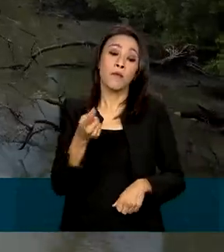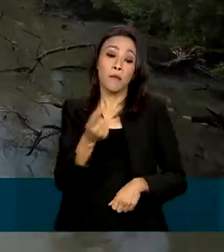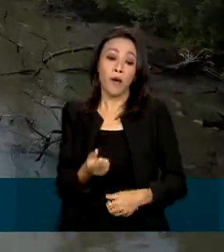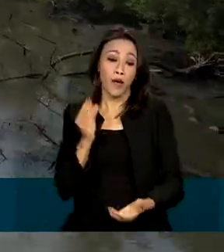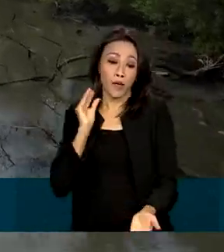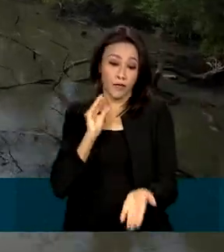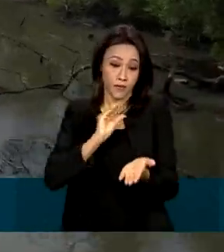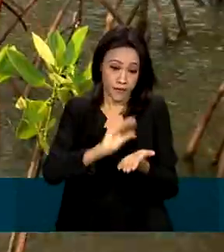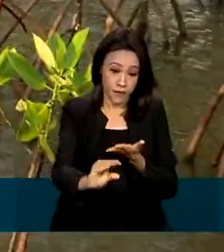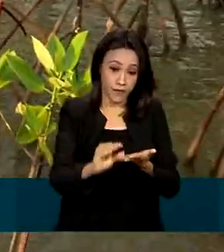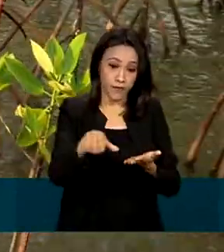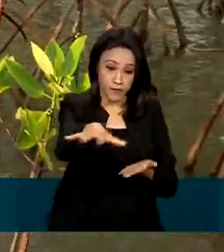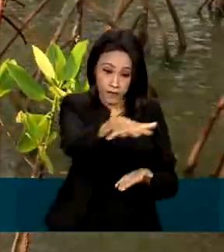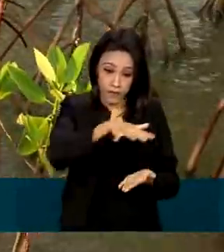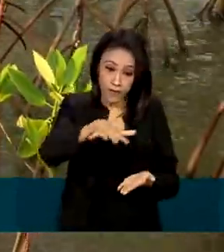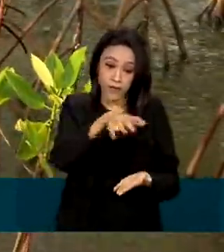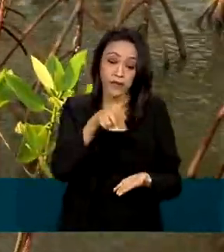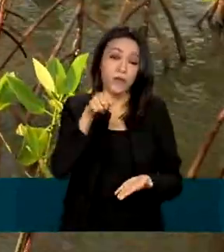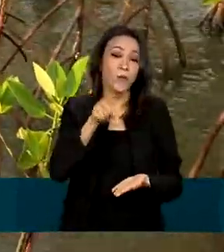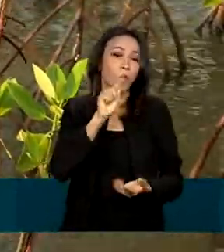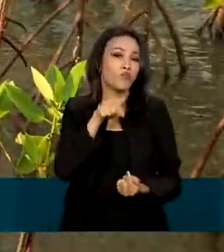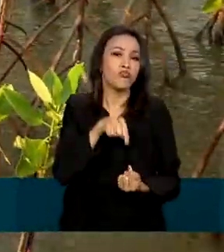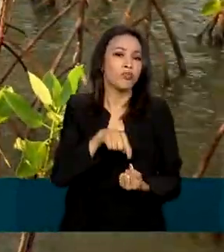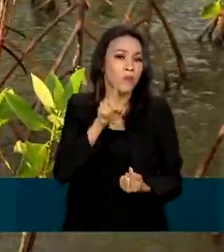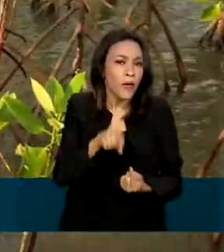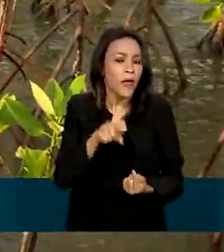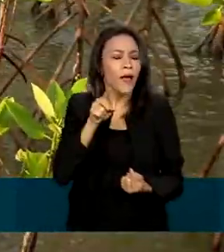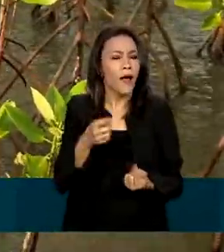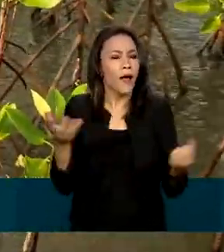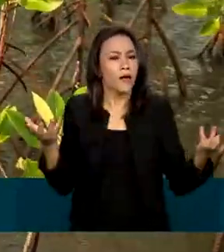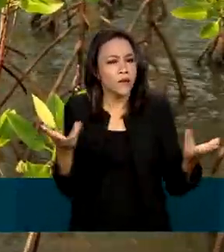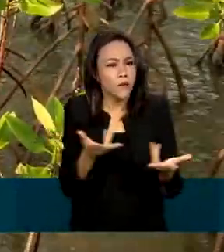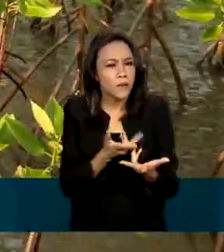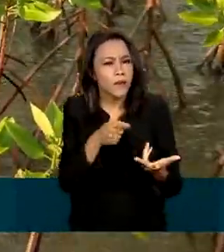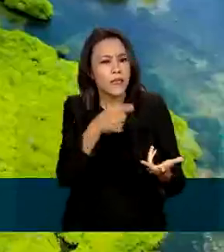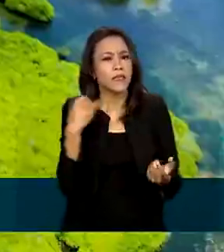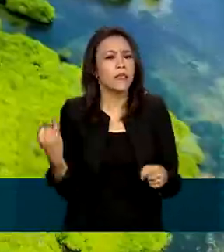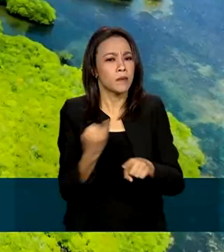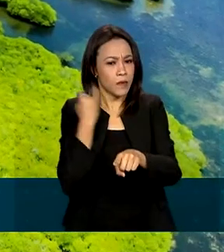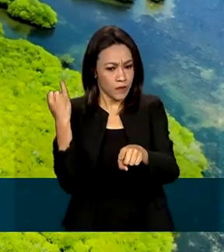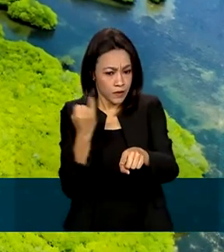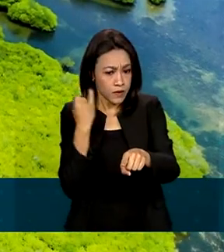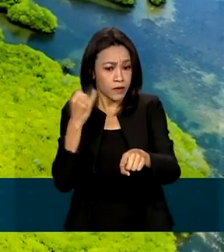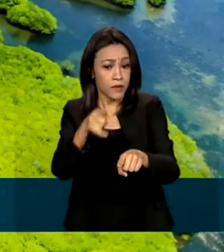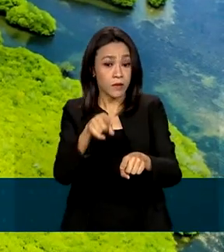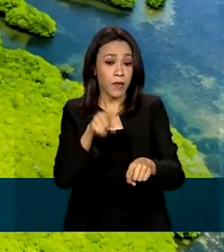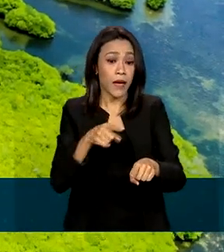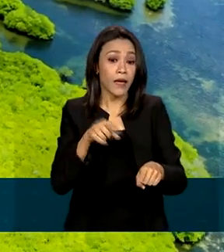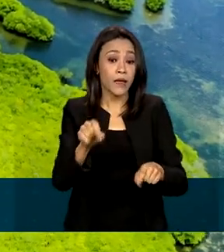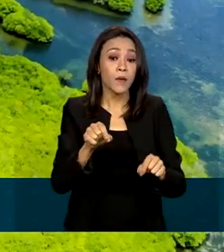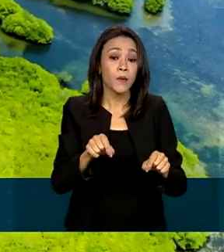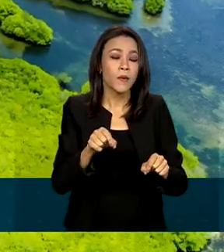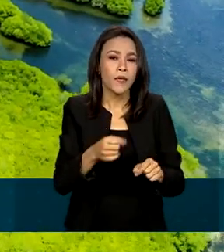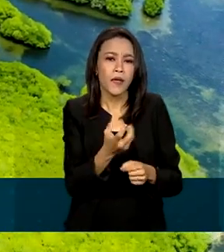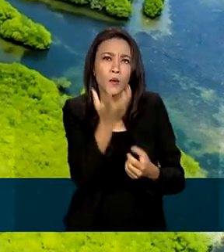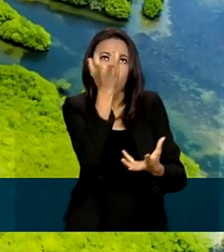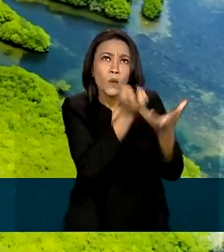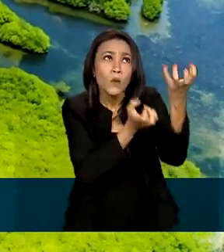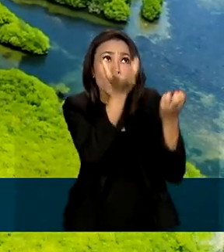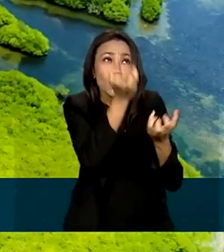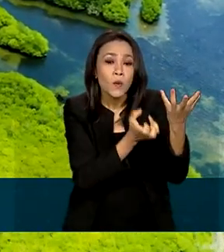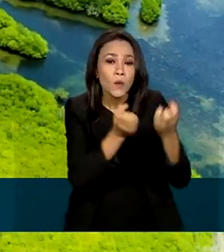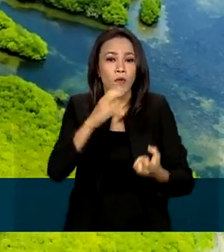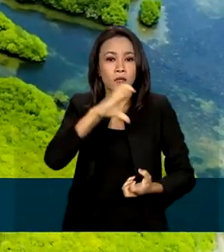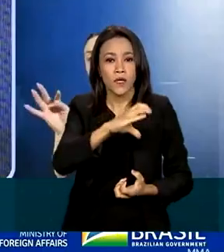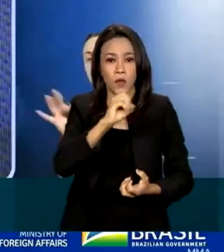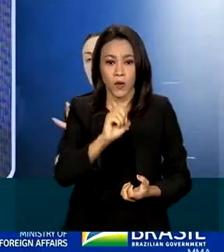do programa Floresta Viva levou em conta a eficiência desse tipo de vegetação para a captura de gás carbônico do meio